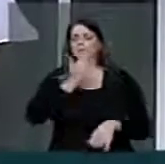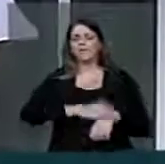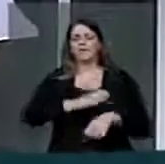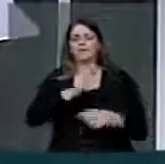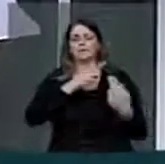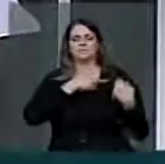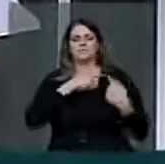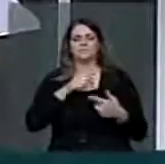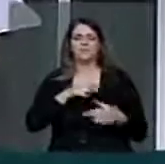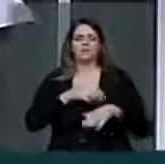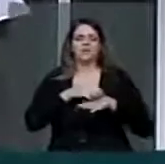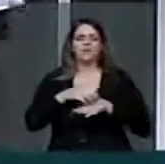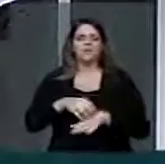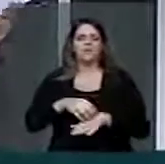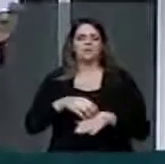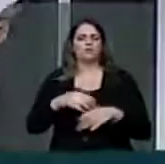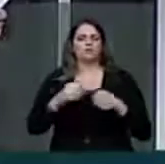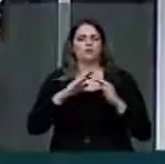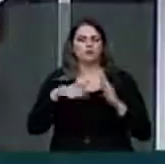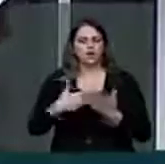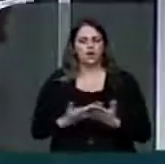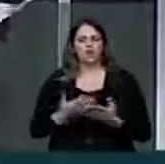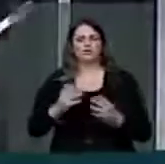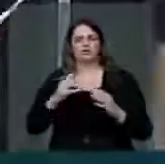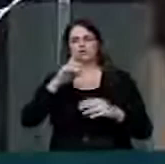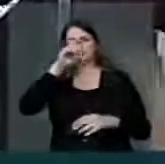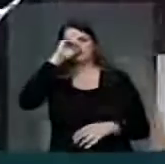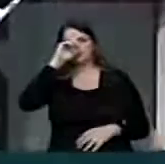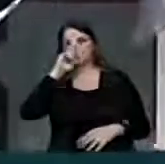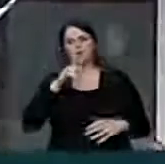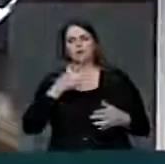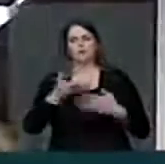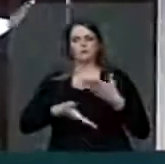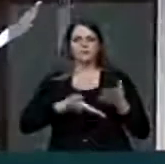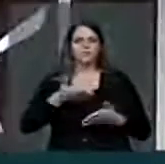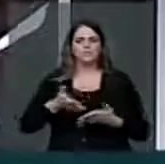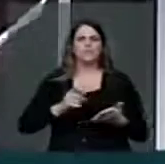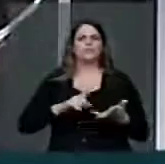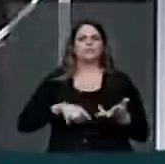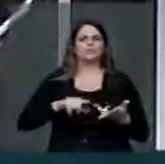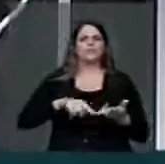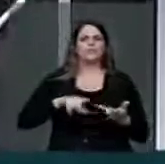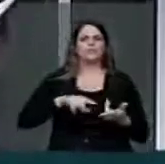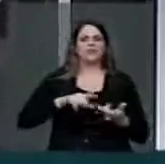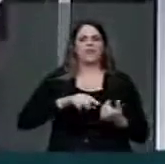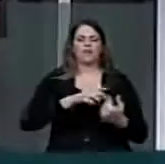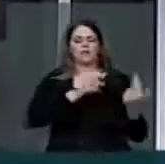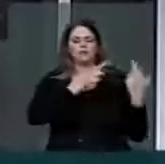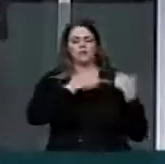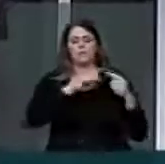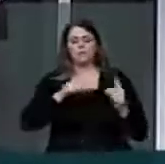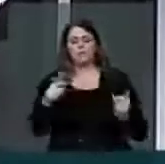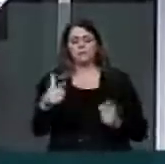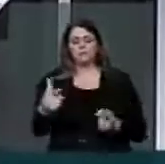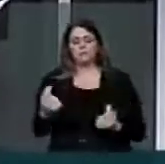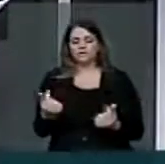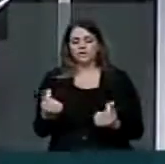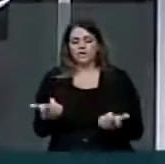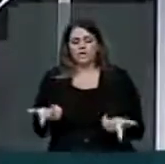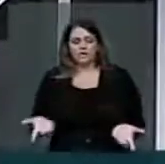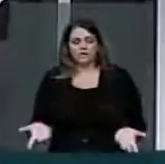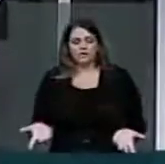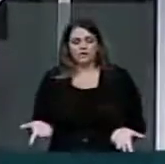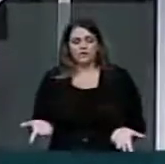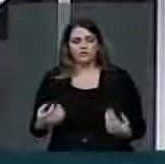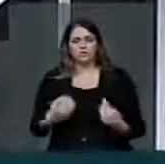como assistências à saúde, vários serviços que deram à prefeitura e eles não deram em recurso.